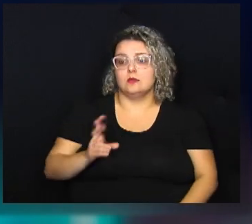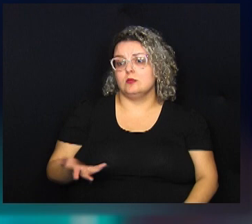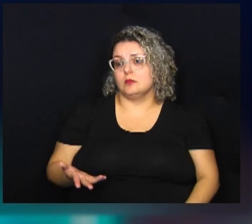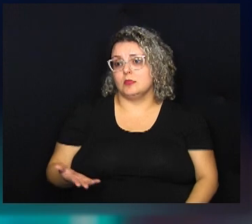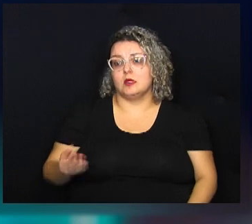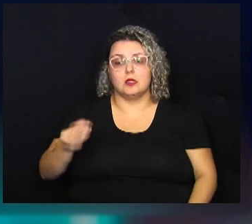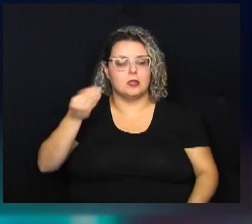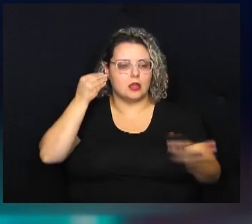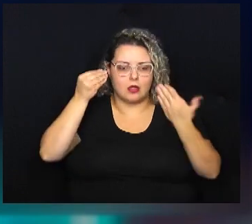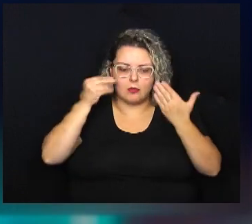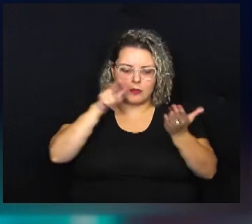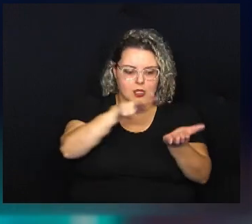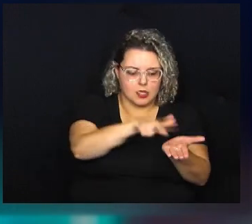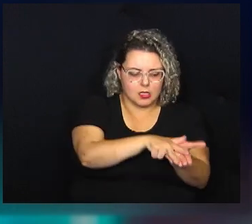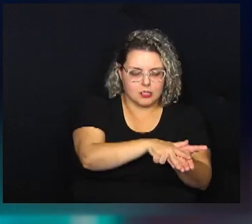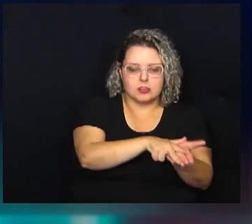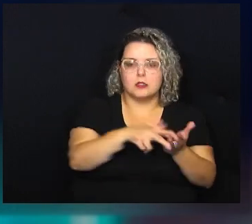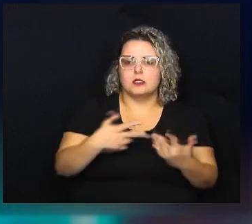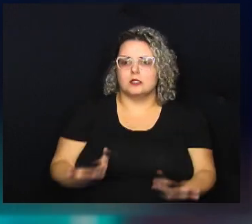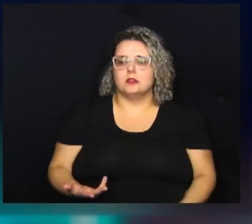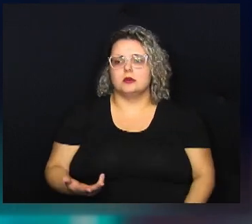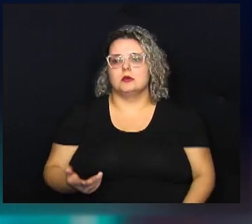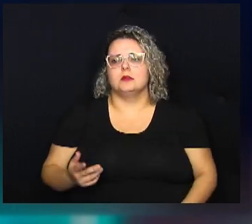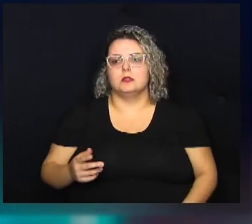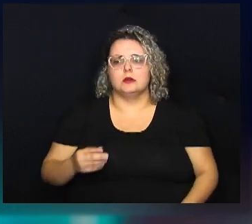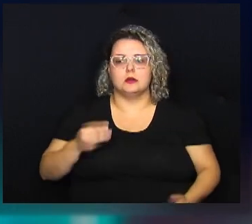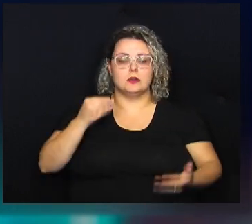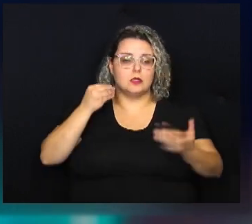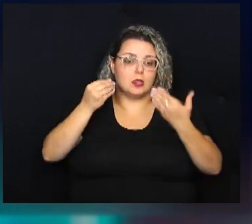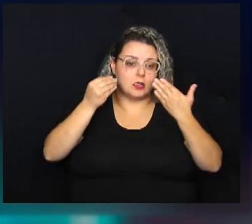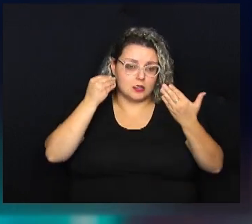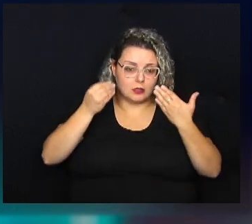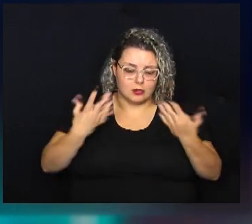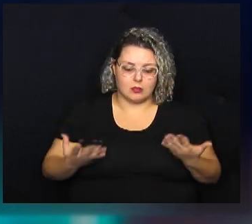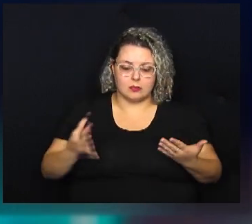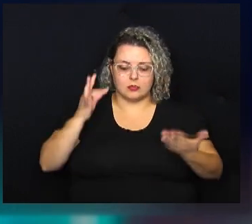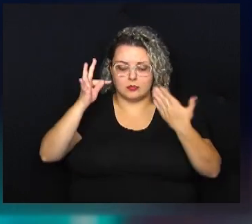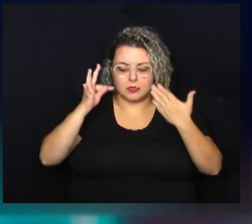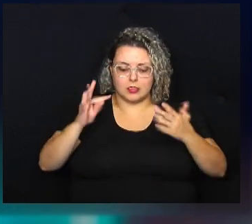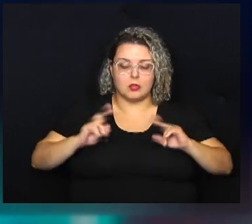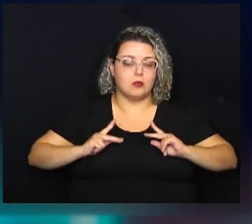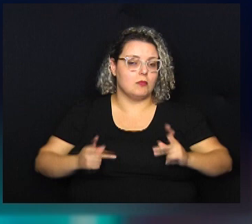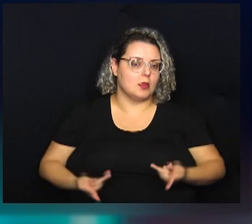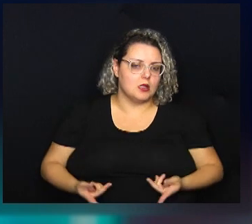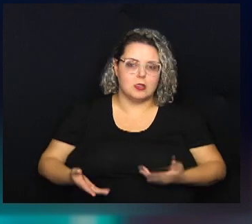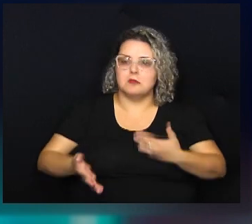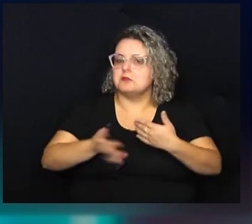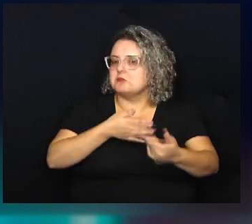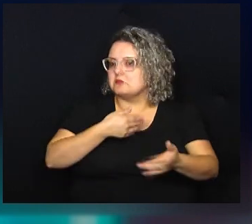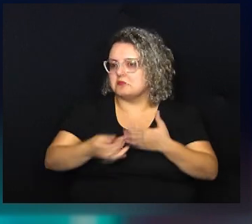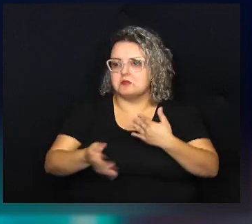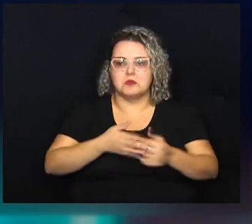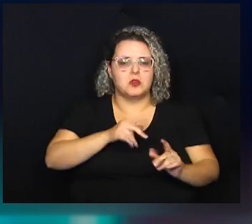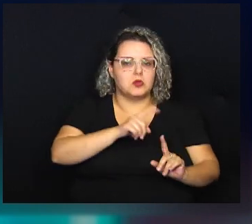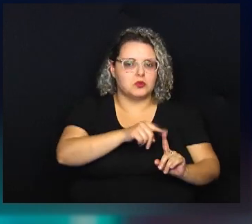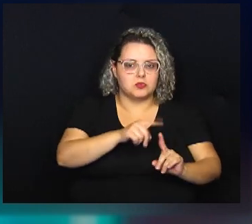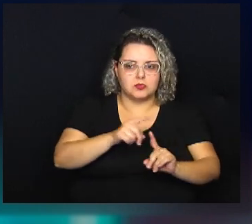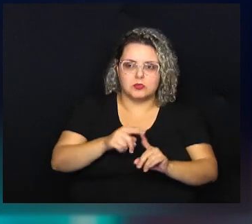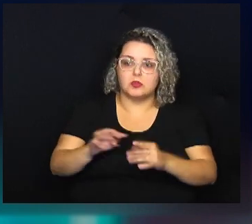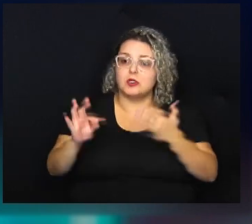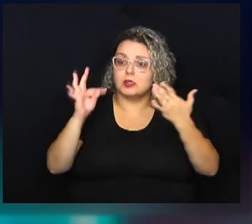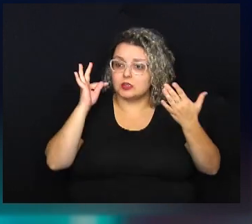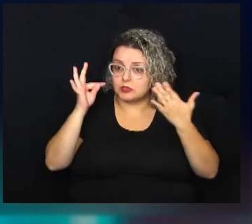aplicada, seja na psicanálise, na abordagem humanista, não importa. Independente da